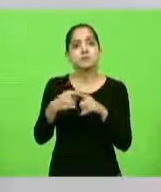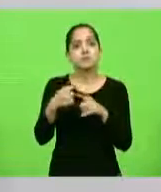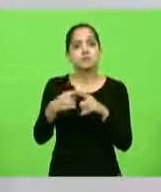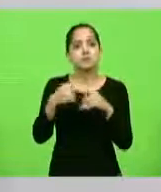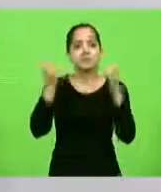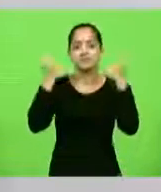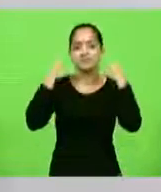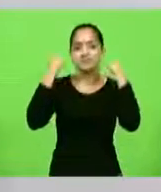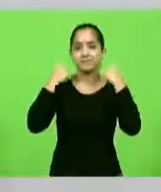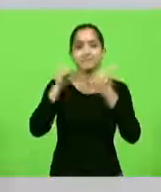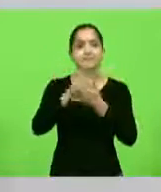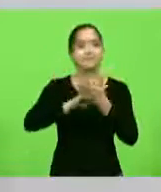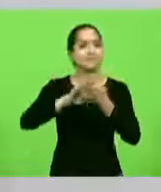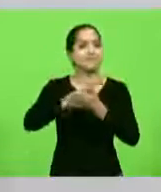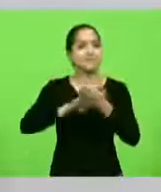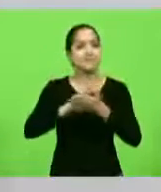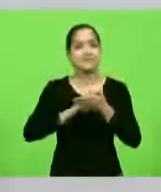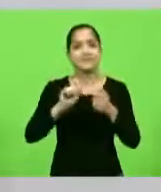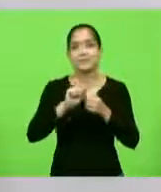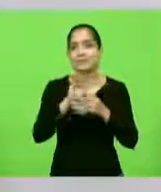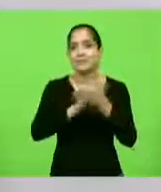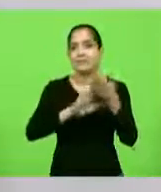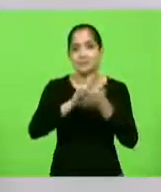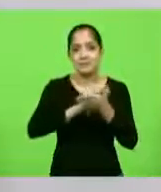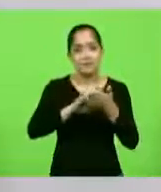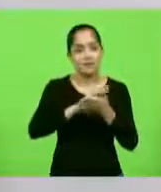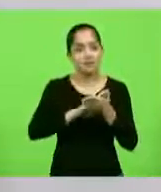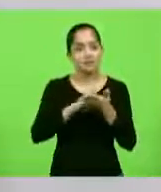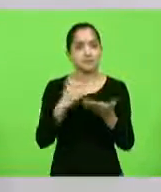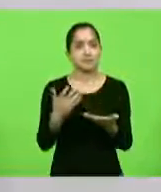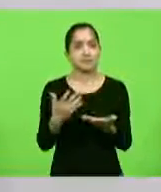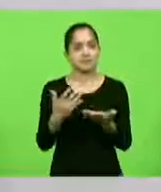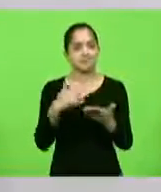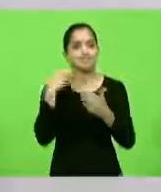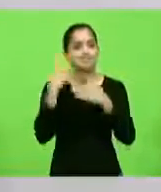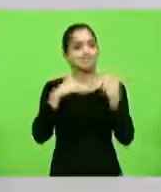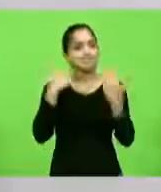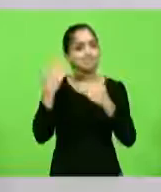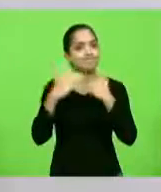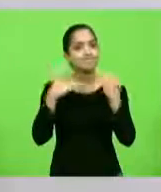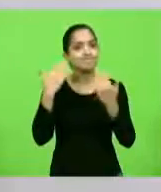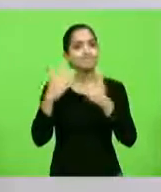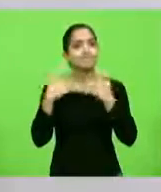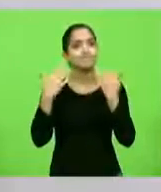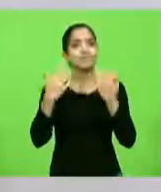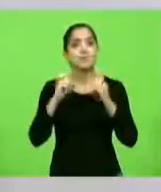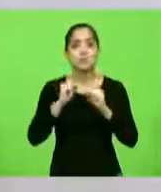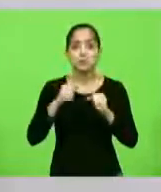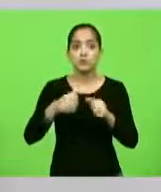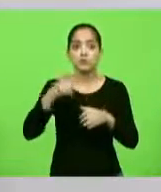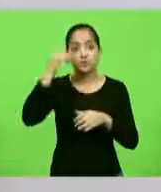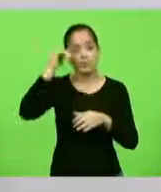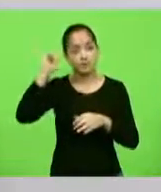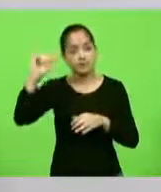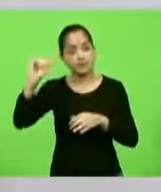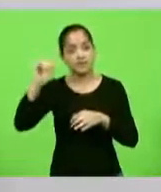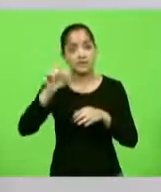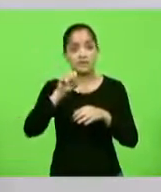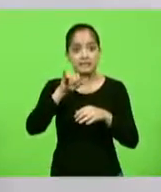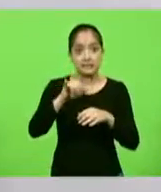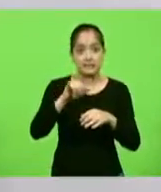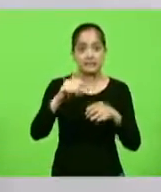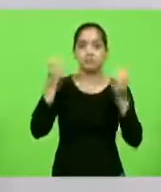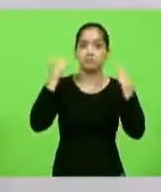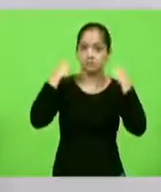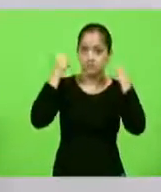atividade preventiva? Nós perdemos por ano 5 milhões de pessoas no mundo que poderiam ser prevenidas através da atividade física, do exercício